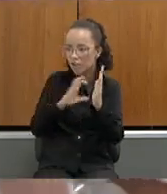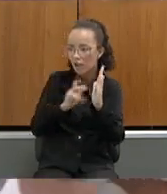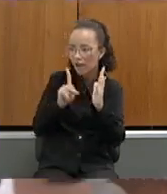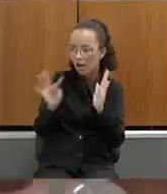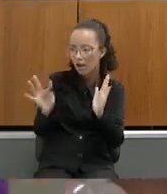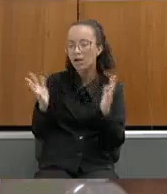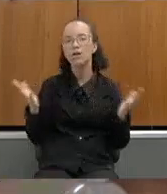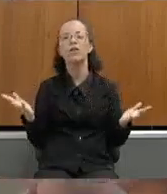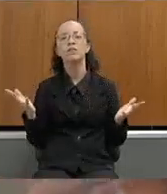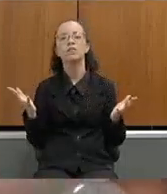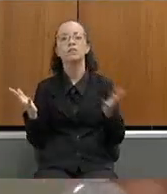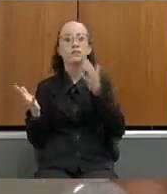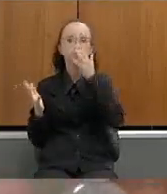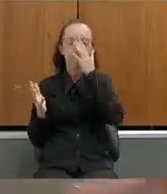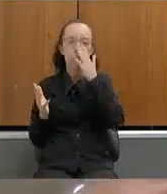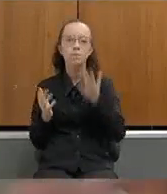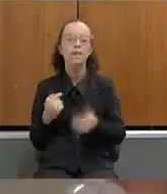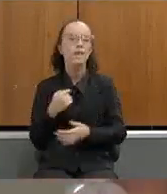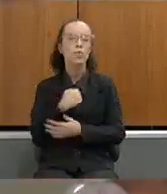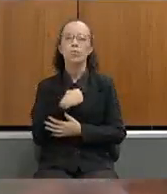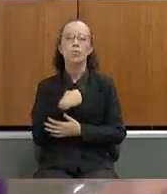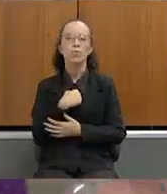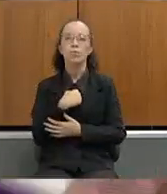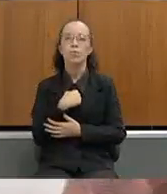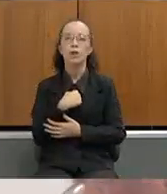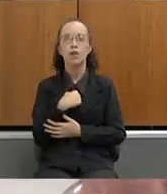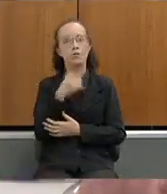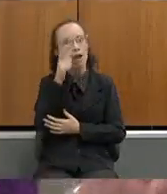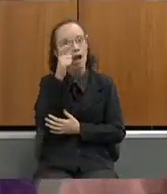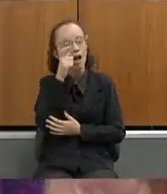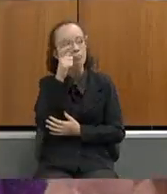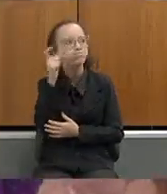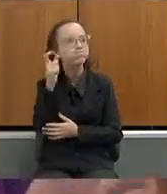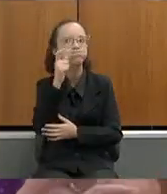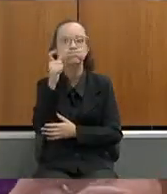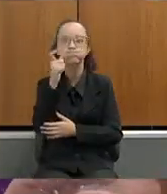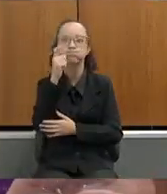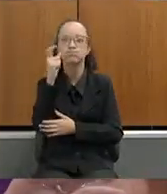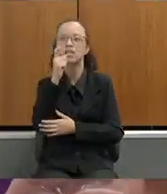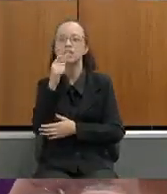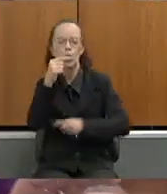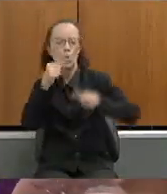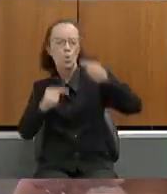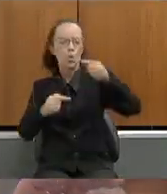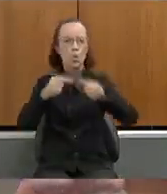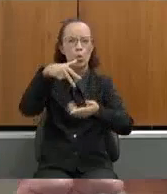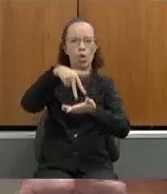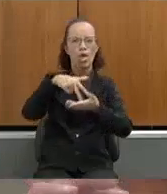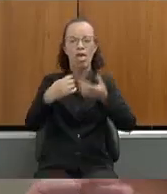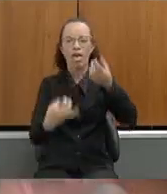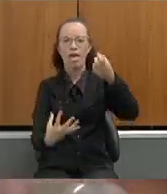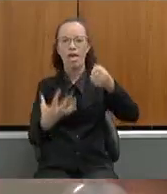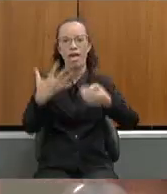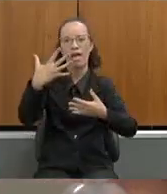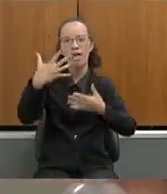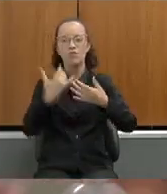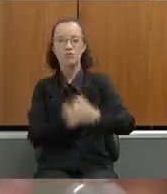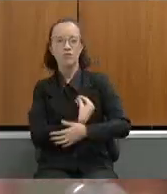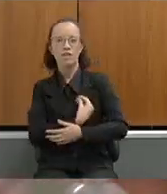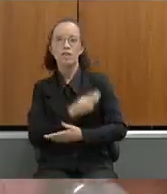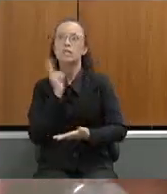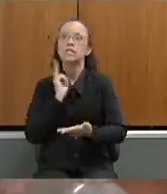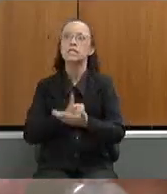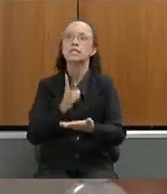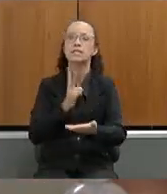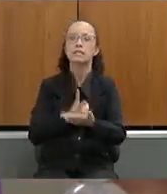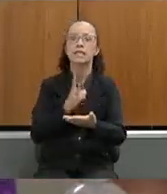narrativa eu acho interessantíssima essa disputa da narrativa que nós estamos vivendo aí é sempre o